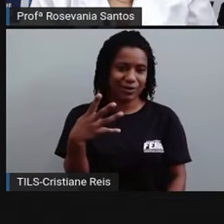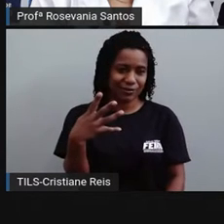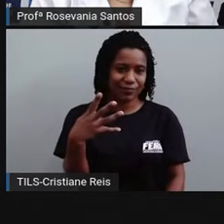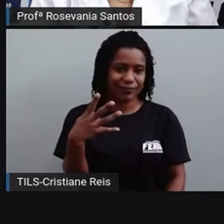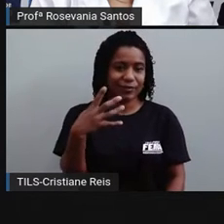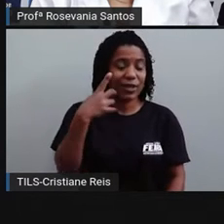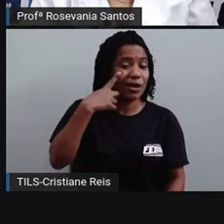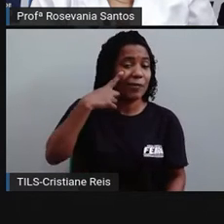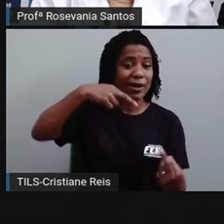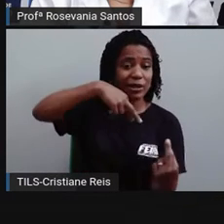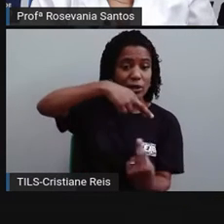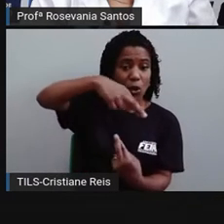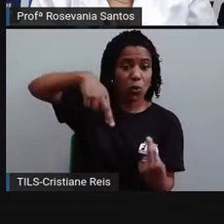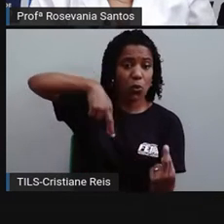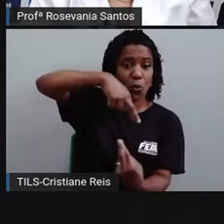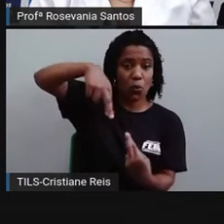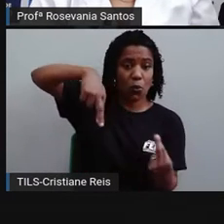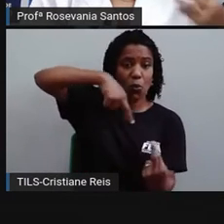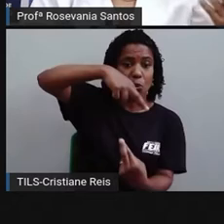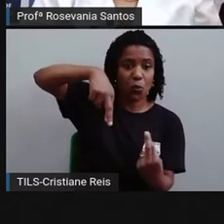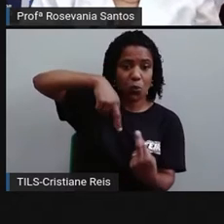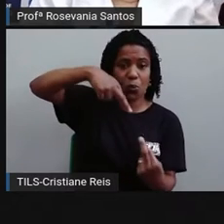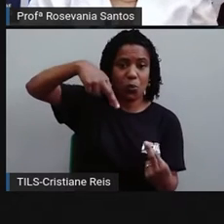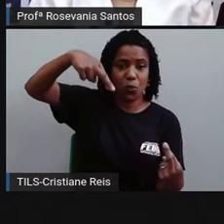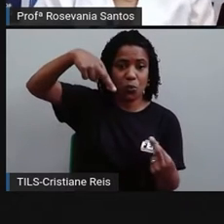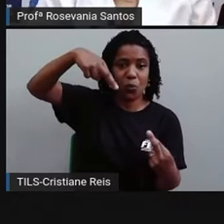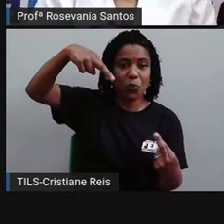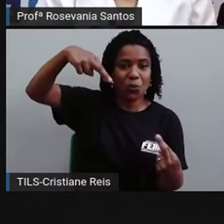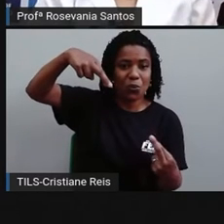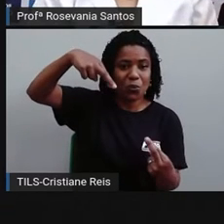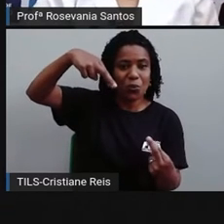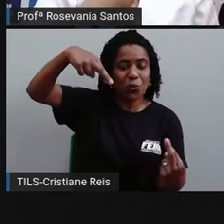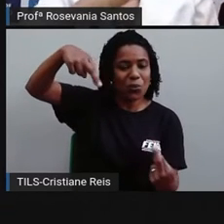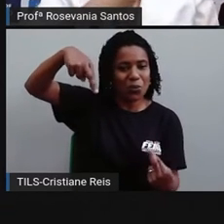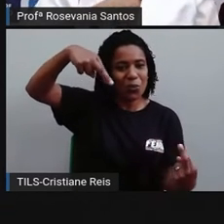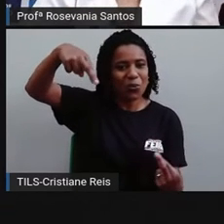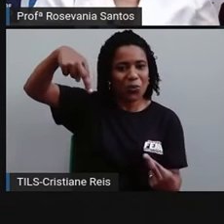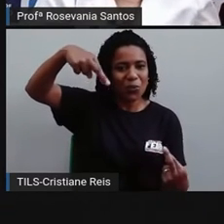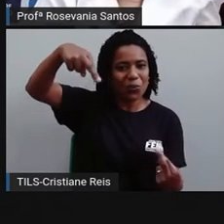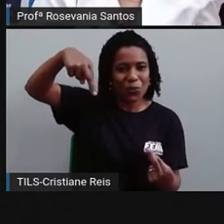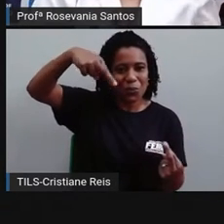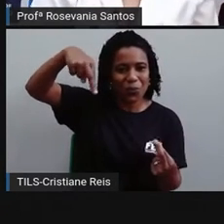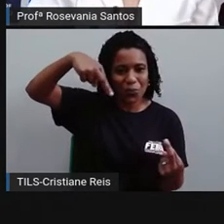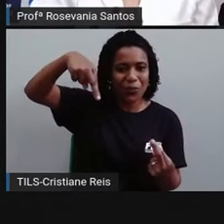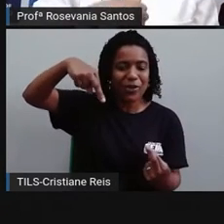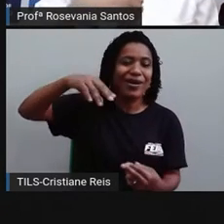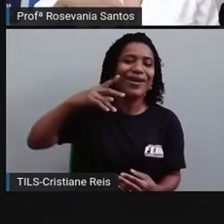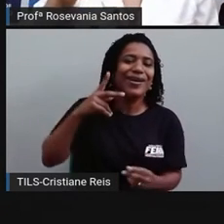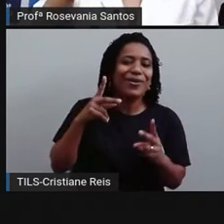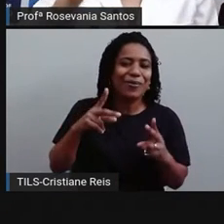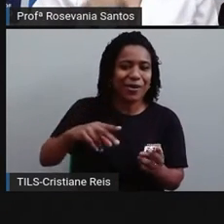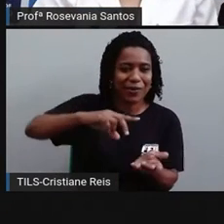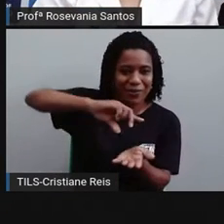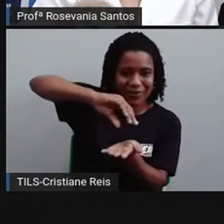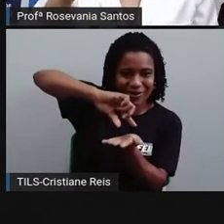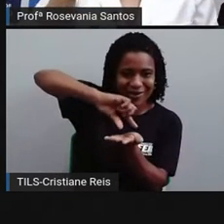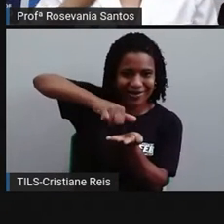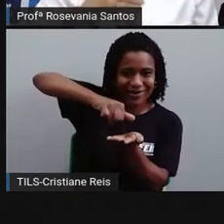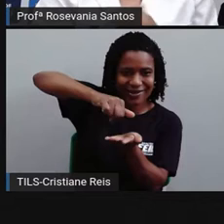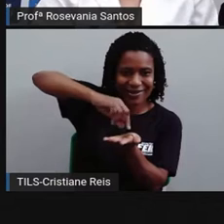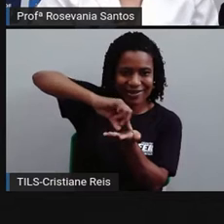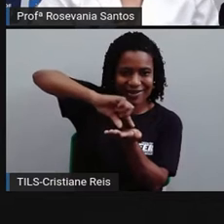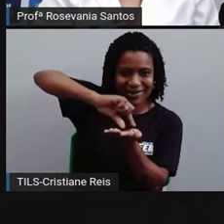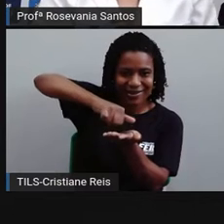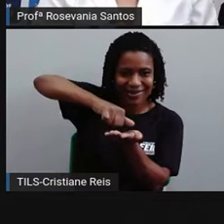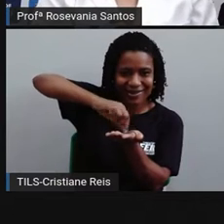seu próprio eixo. É tipo aquela brincadeirinha de peão. Quando você joga o peão, que ele começa a girar, ele está